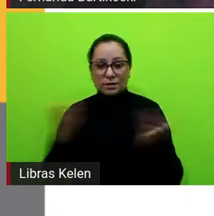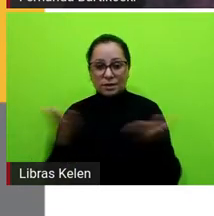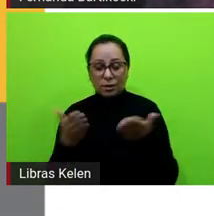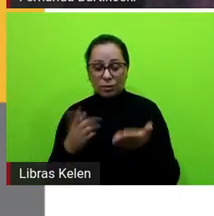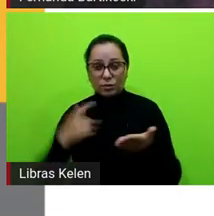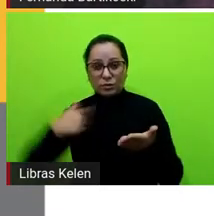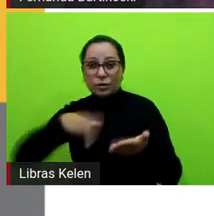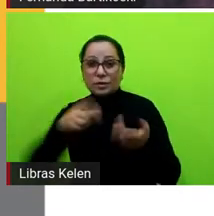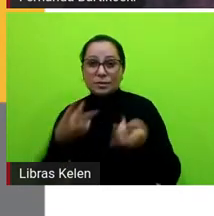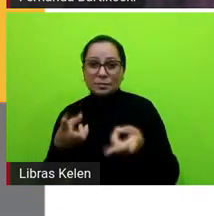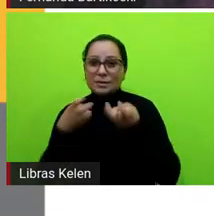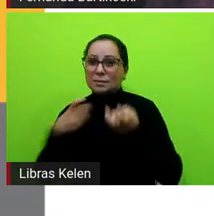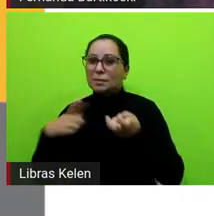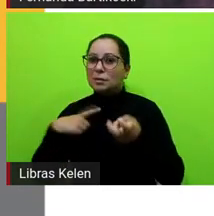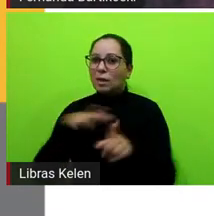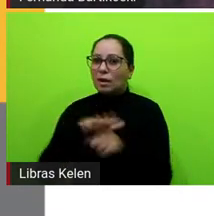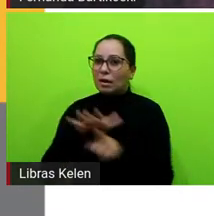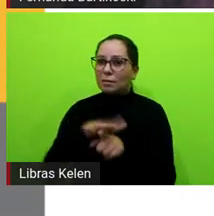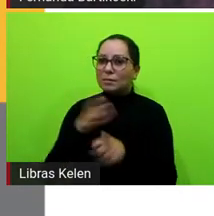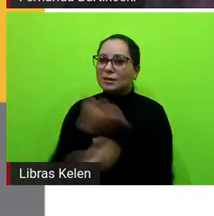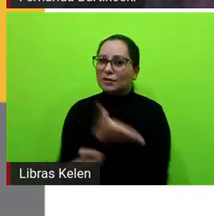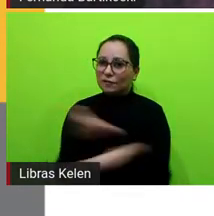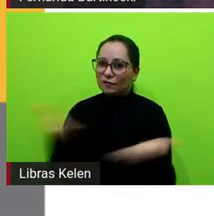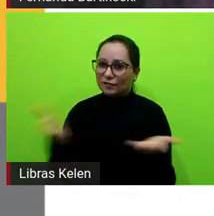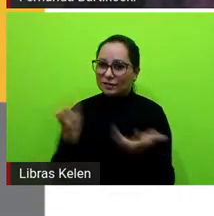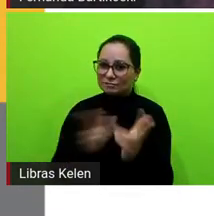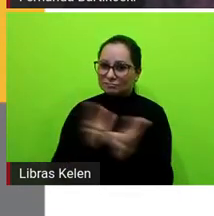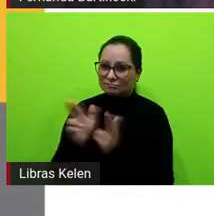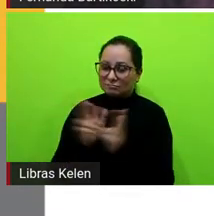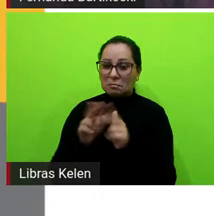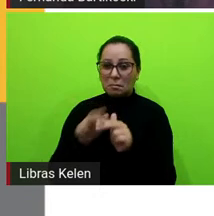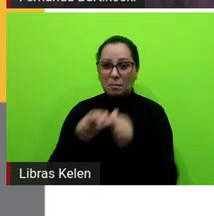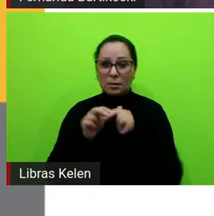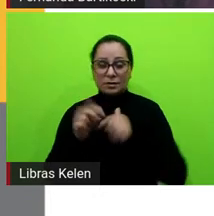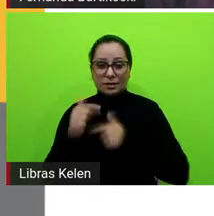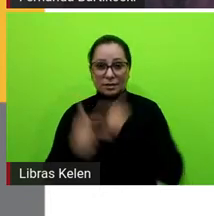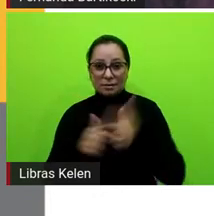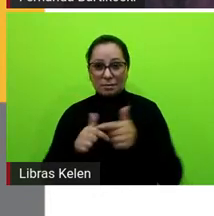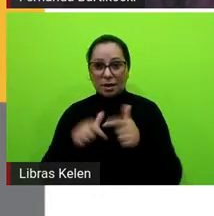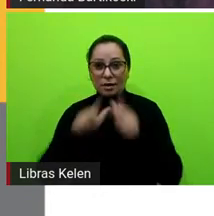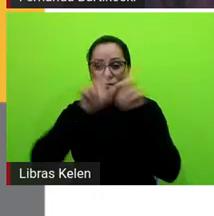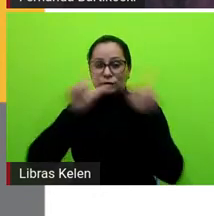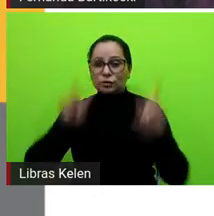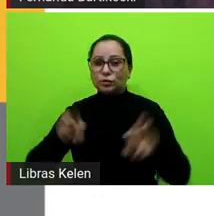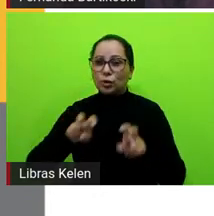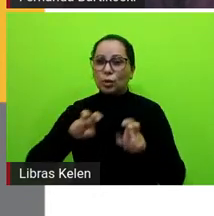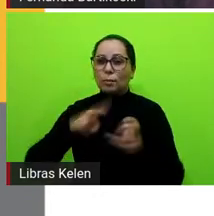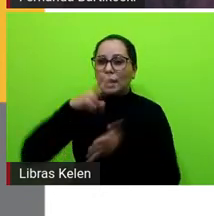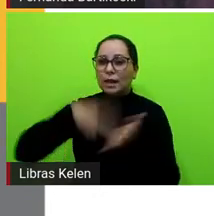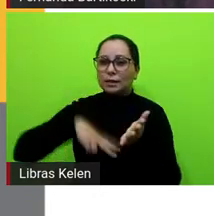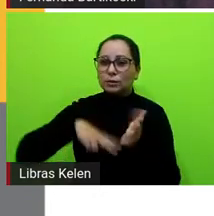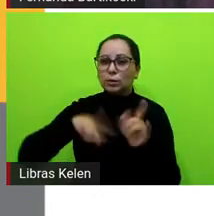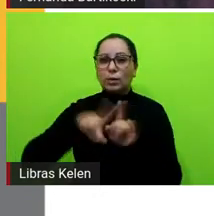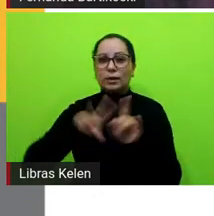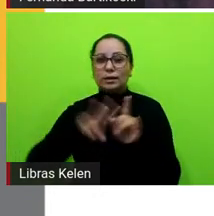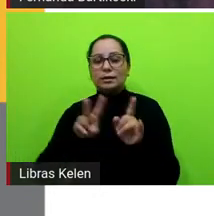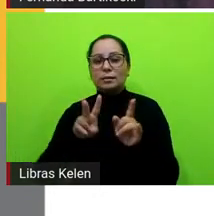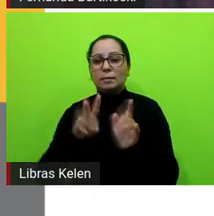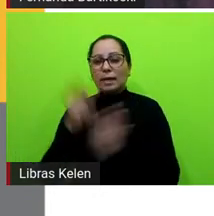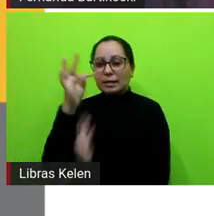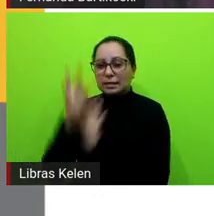demanda muito grande de vocês pelo trabalho com leitura e interpretação, um